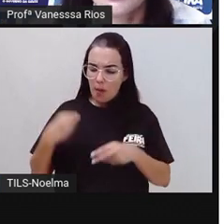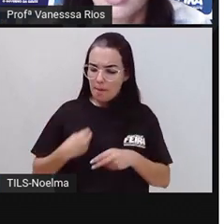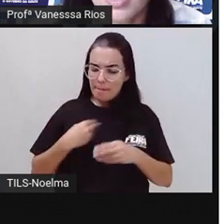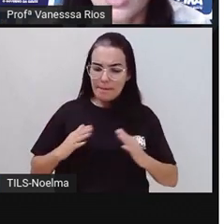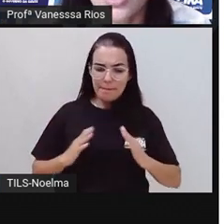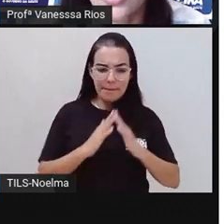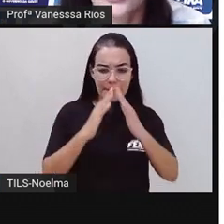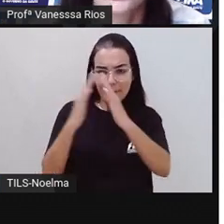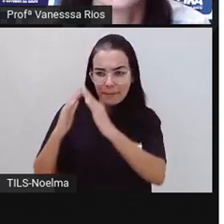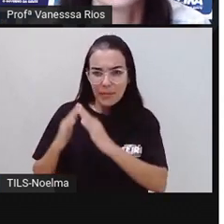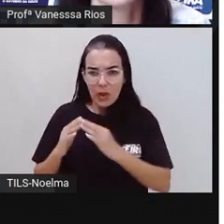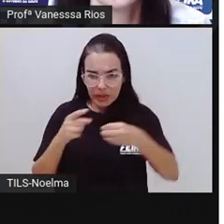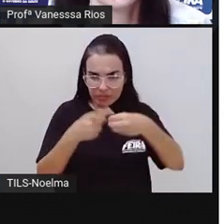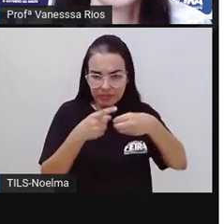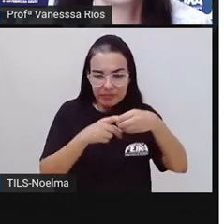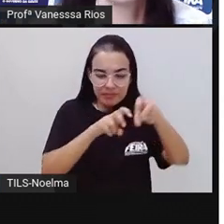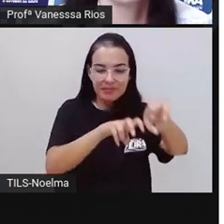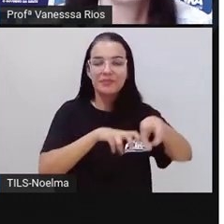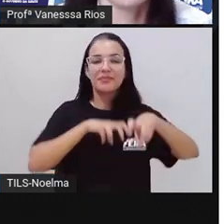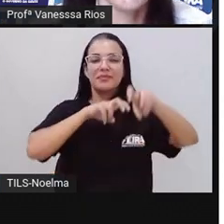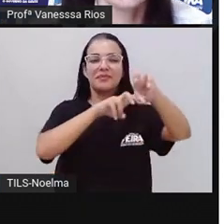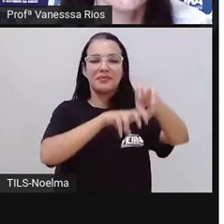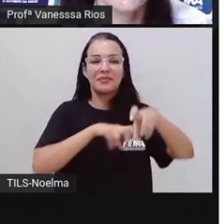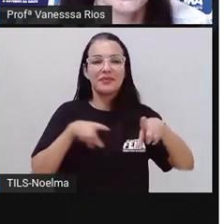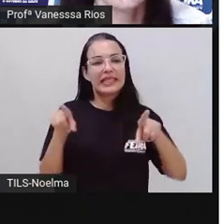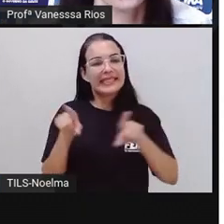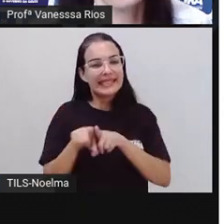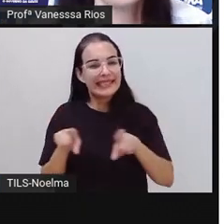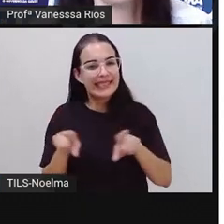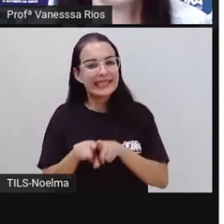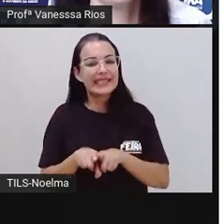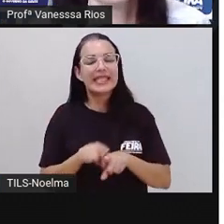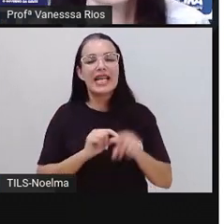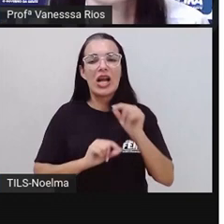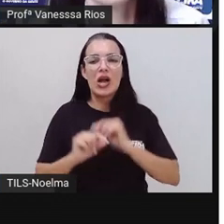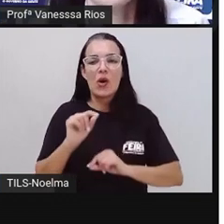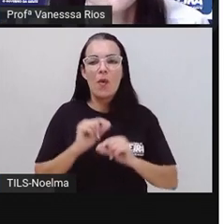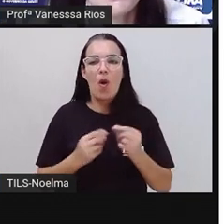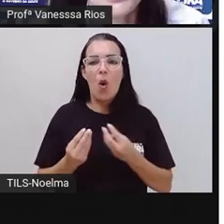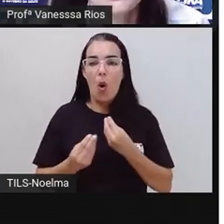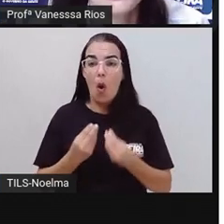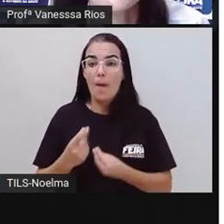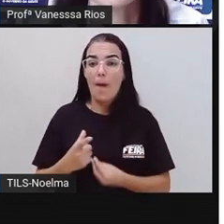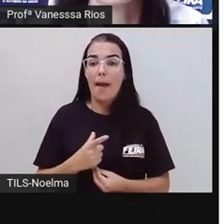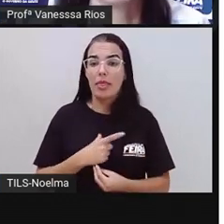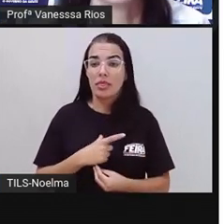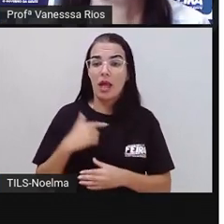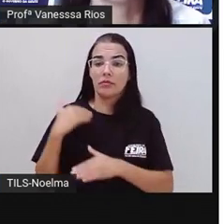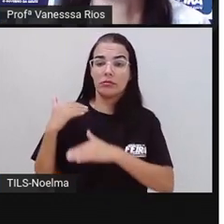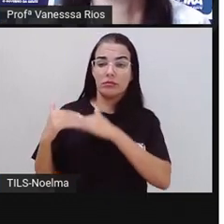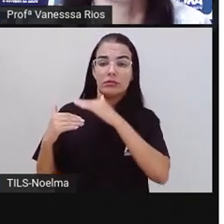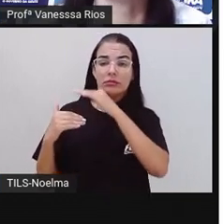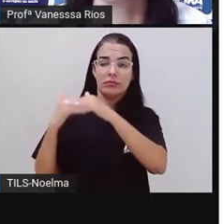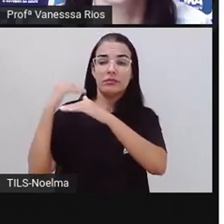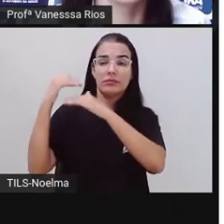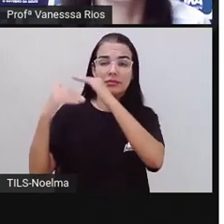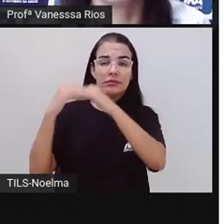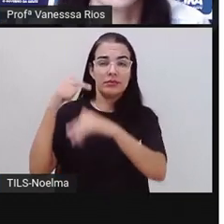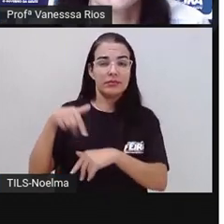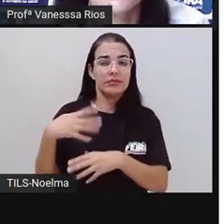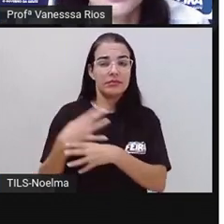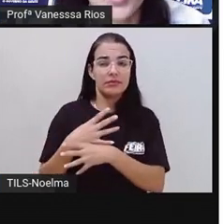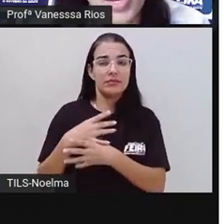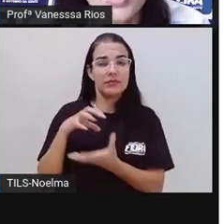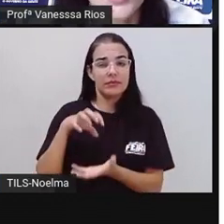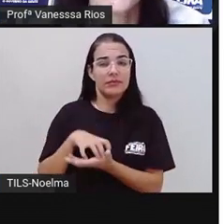residem nesses distritos, elas fazem, né, como elas participam aí do desenvolvimento da cidade em